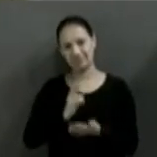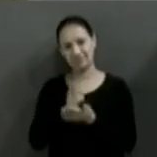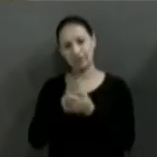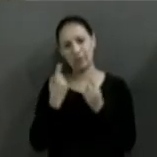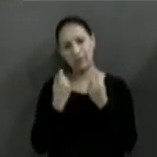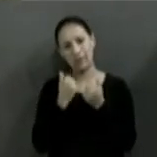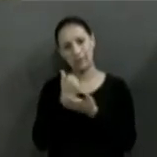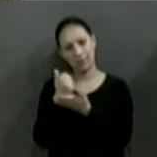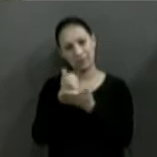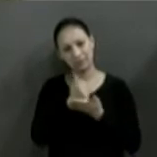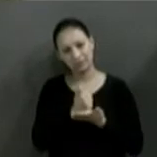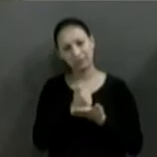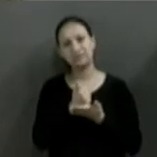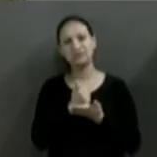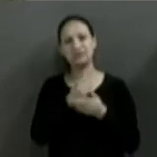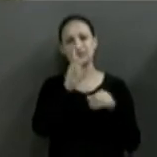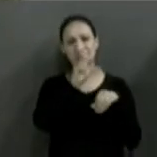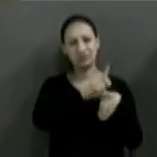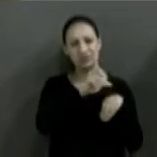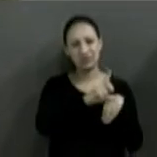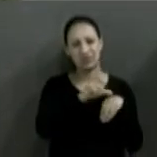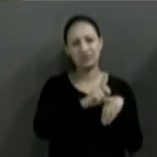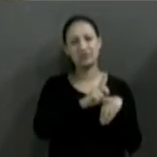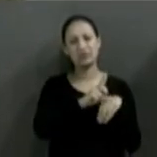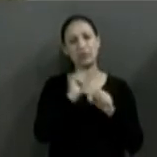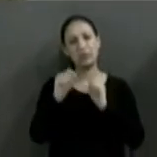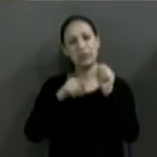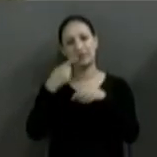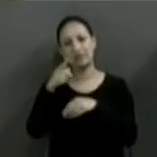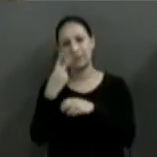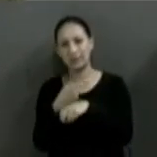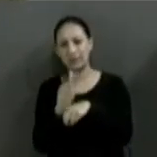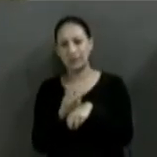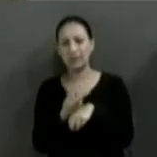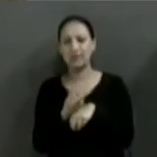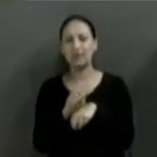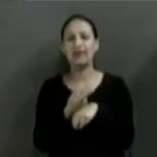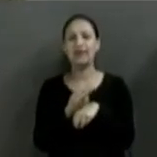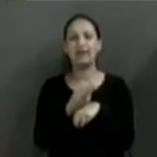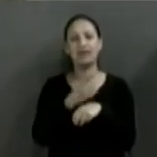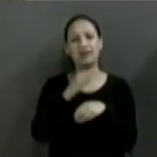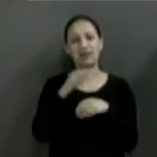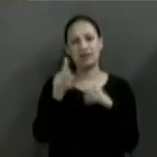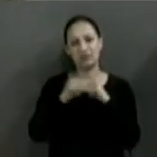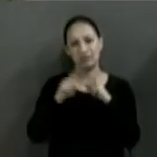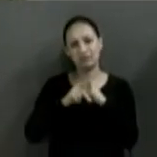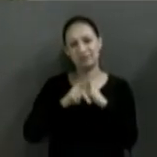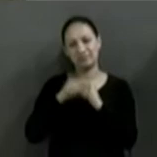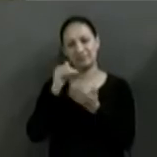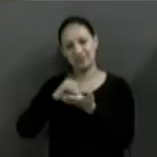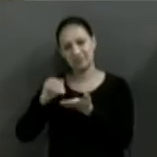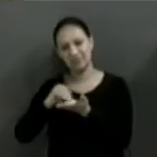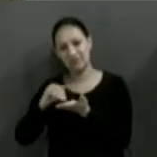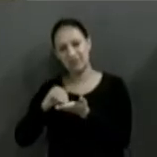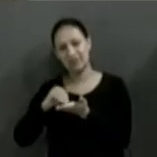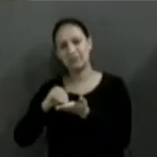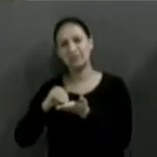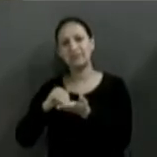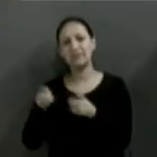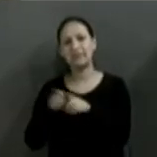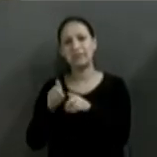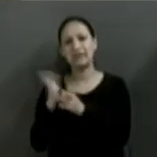mais de 25 mil itens, o que você procura está na Tecnolar, Office Shop imóveis para escritório, venha para